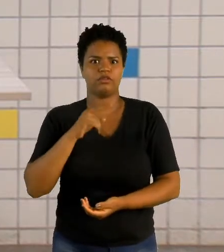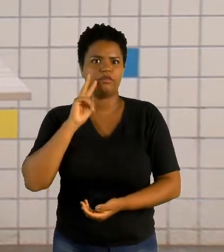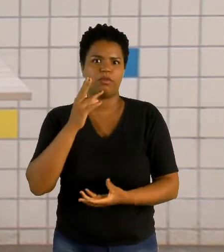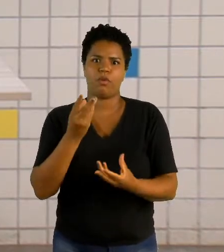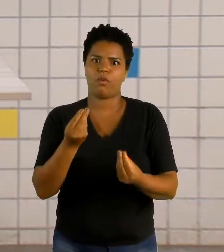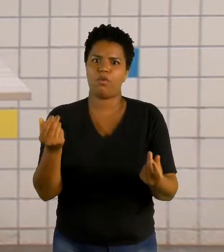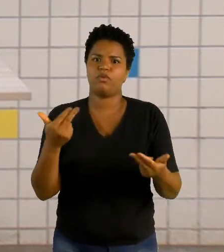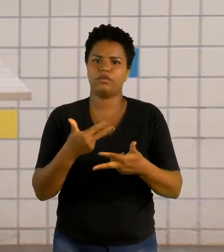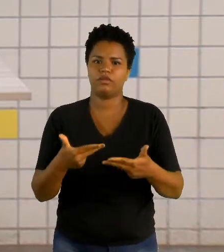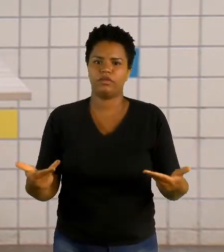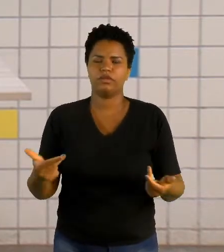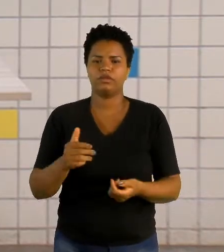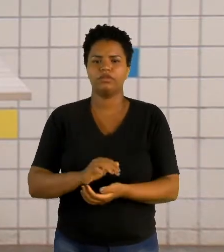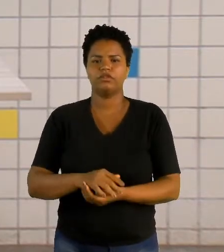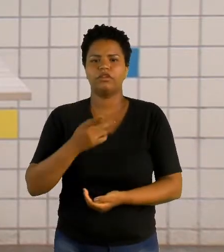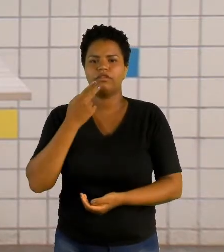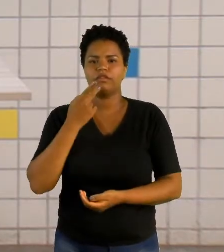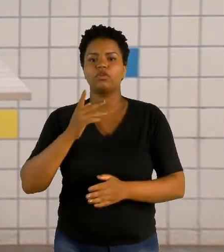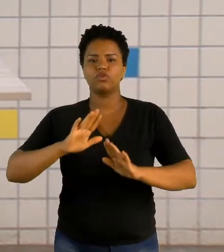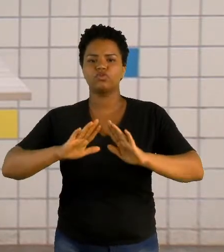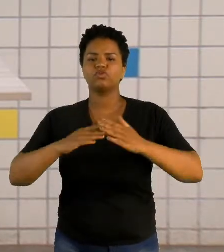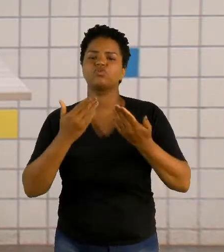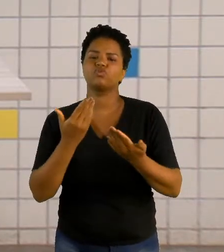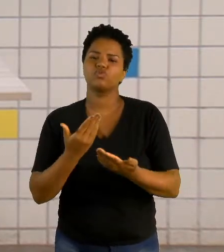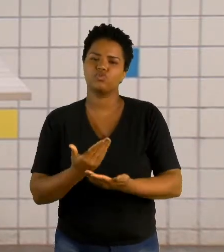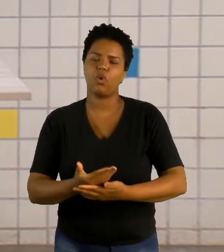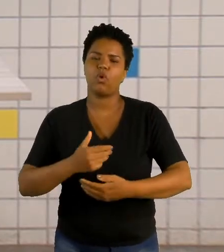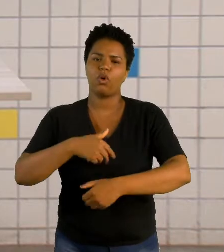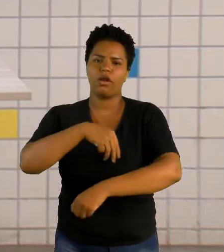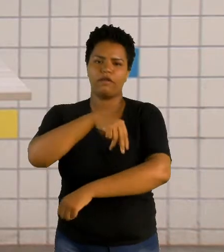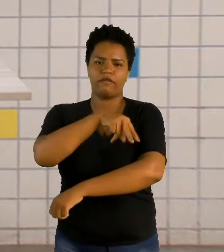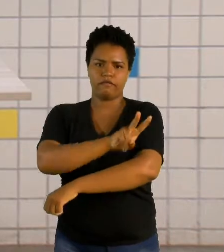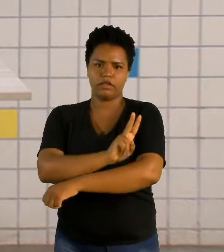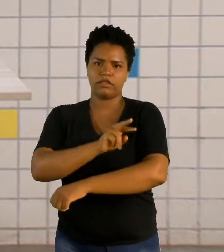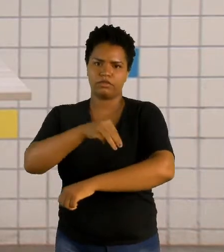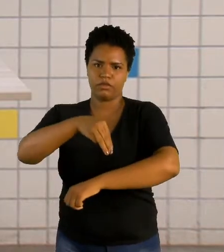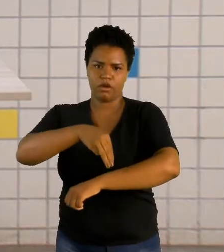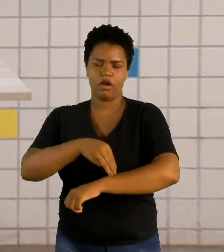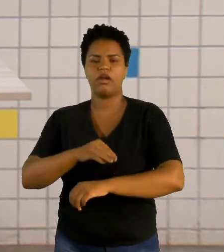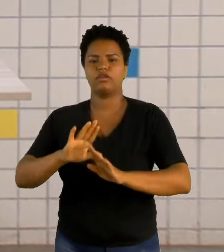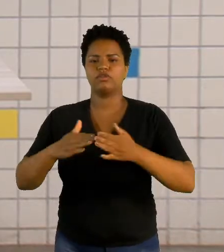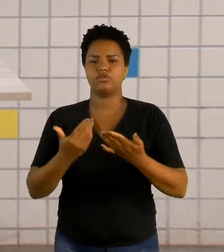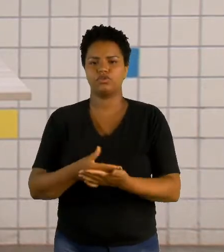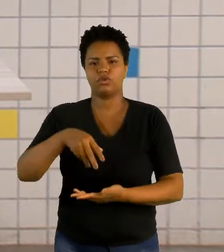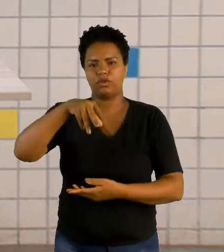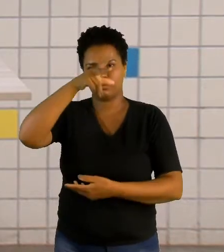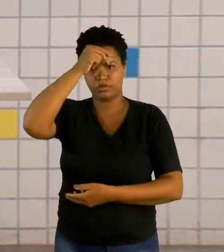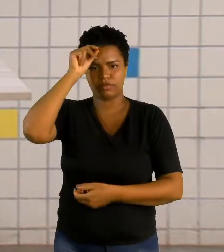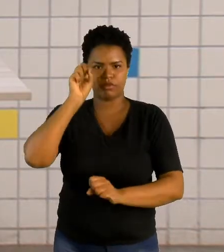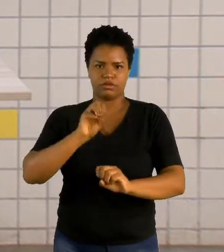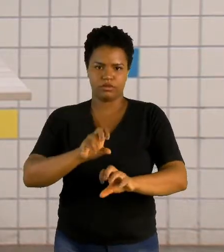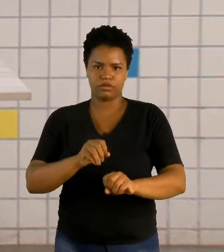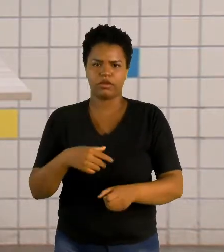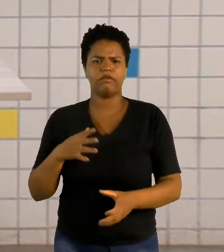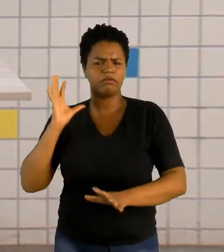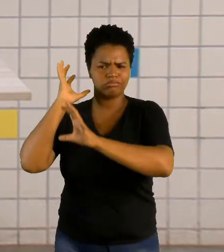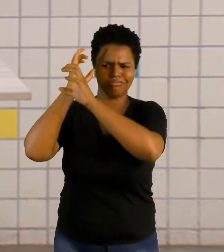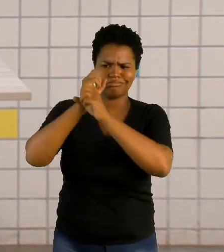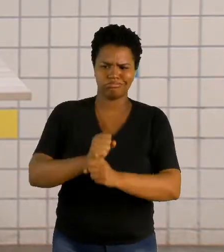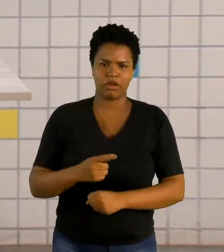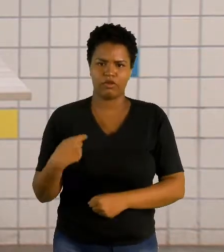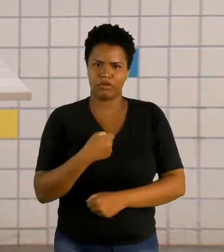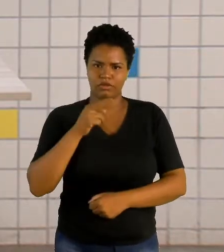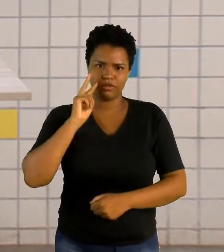Eu sou da ETI Vinícius de Moraes, da Rede Municipal de Ensino. Vamos recapitular, tentar relembrar o que foi que a gente já viu. A gente